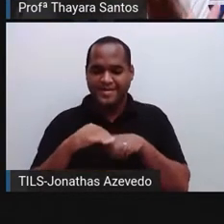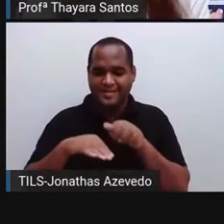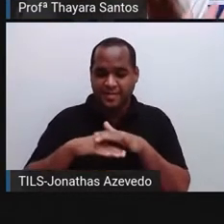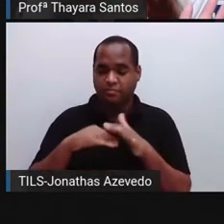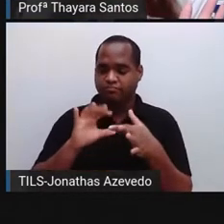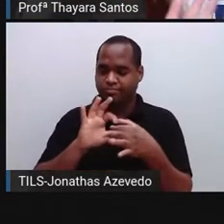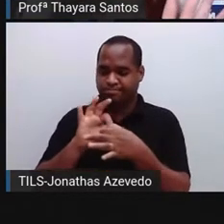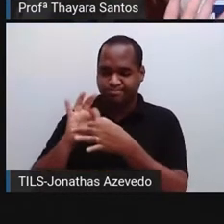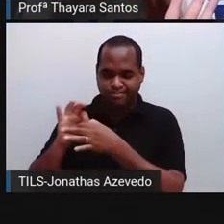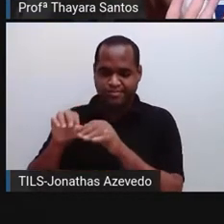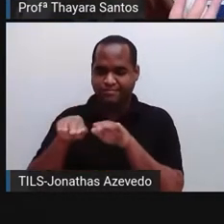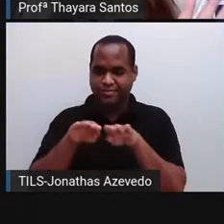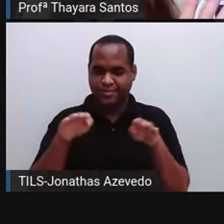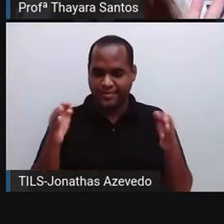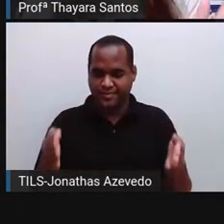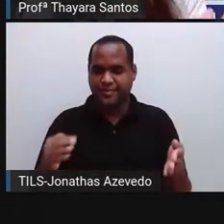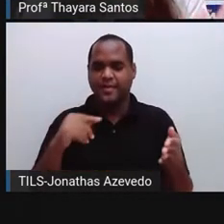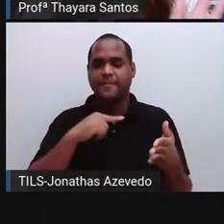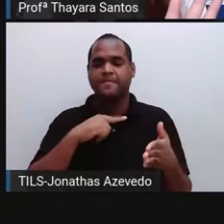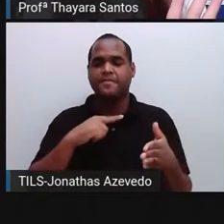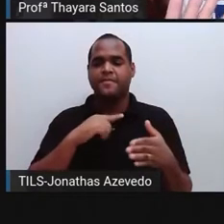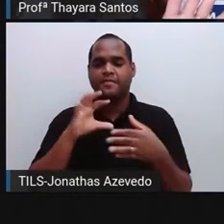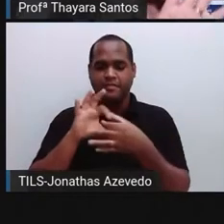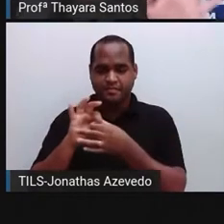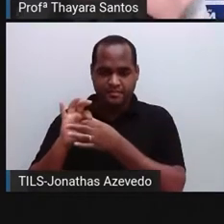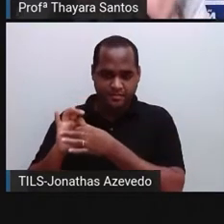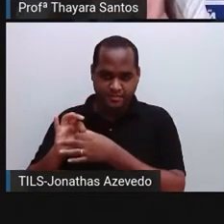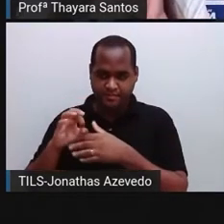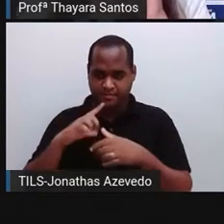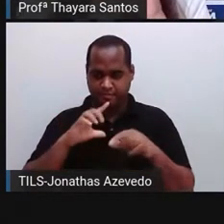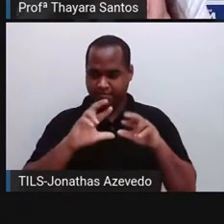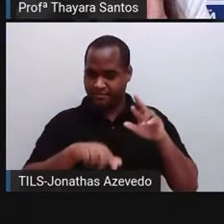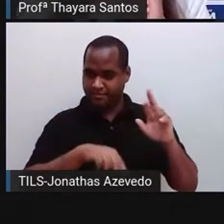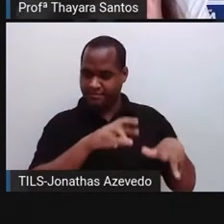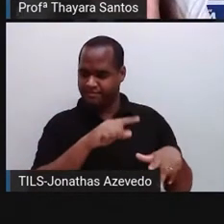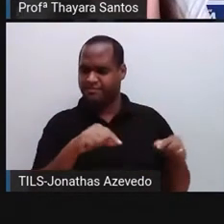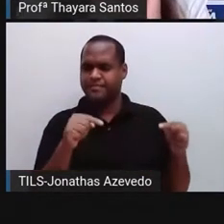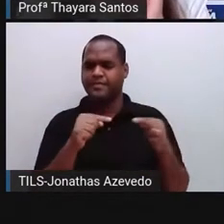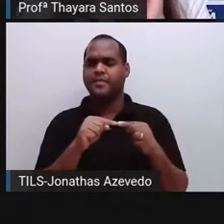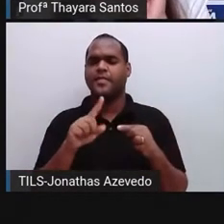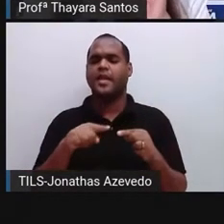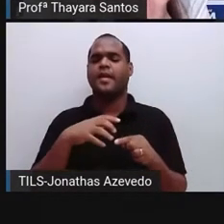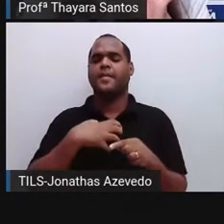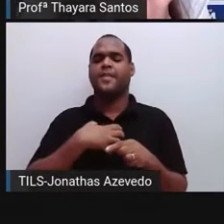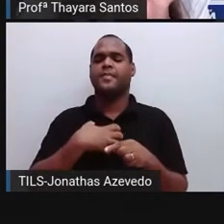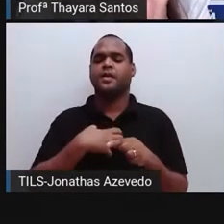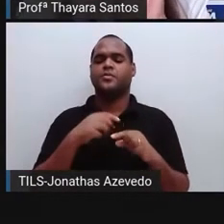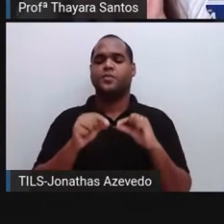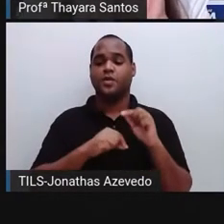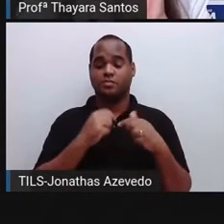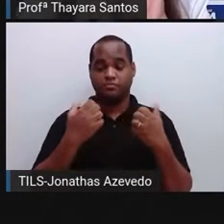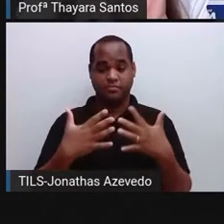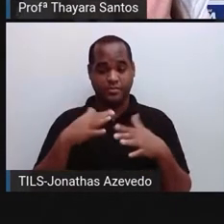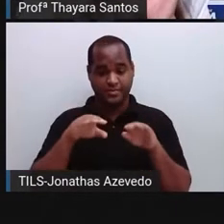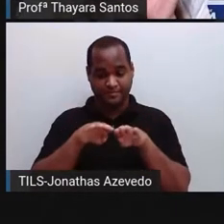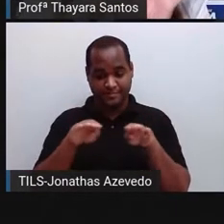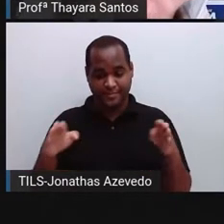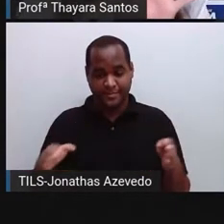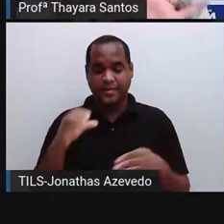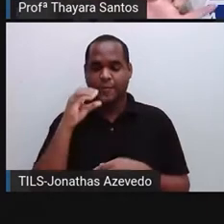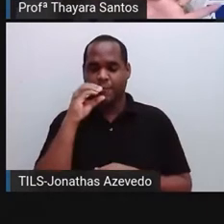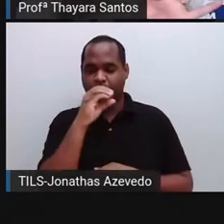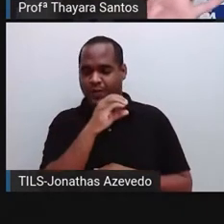conectados com neurônios, com aquela rede de neurônios. E esses sensores vão identificar que aquela superfície está quente.